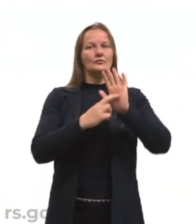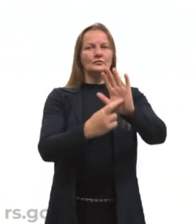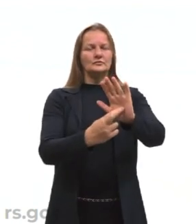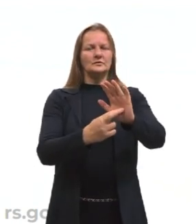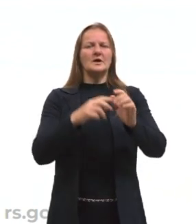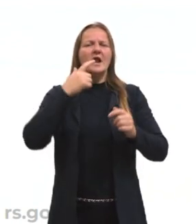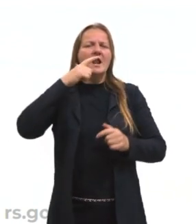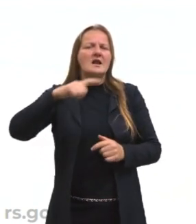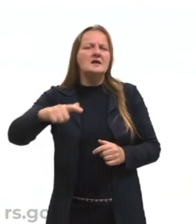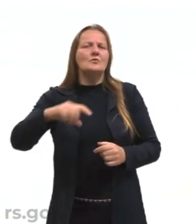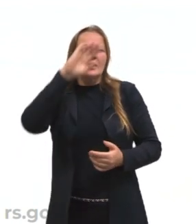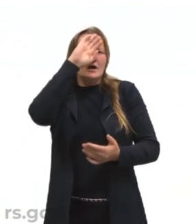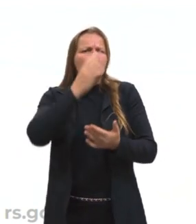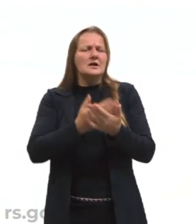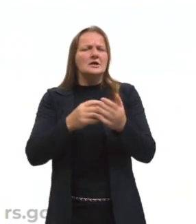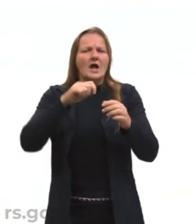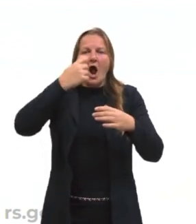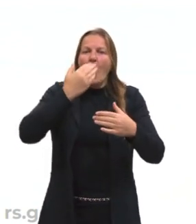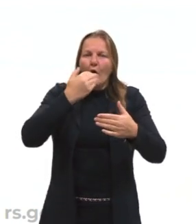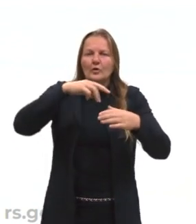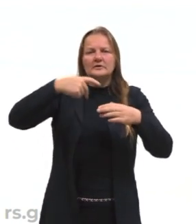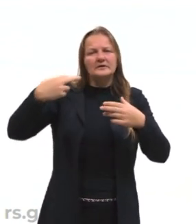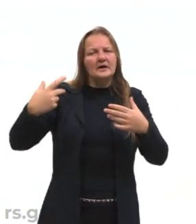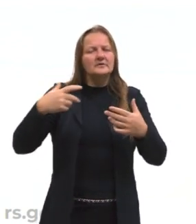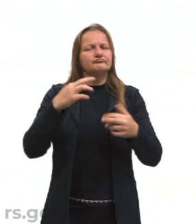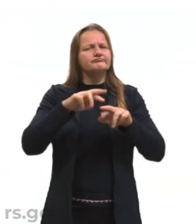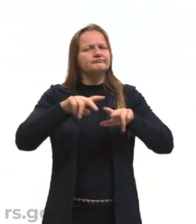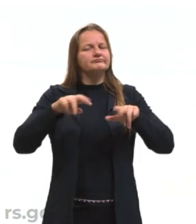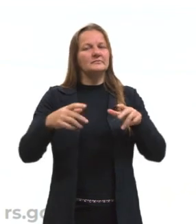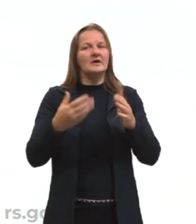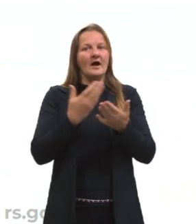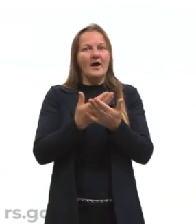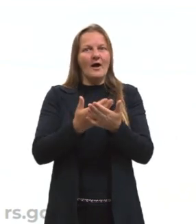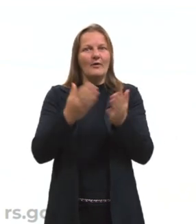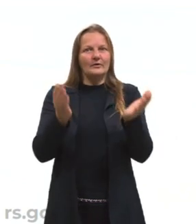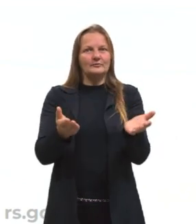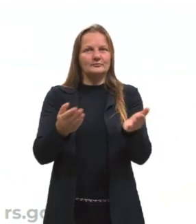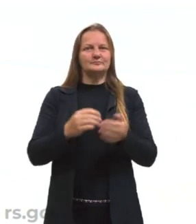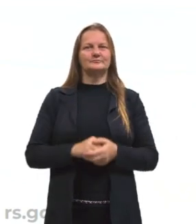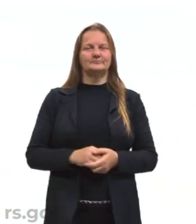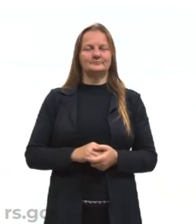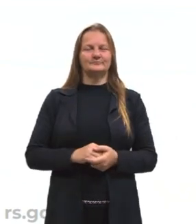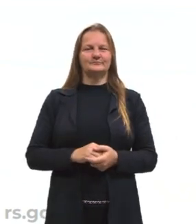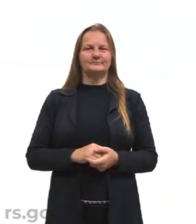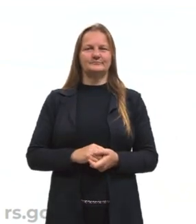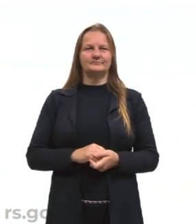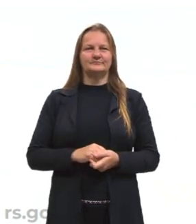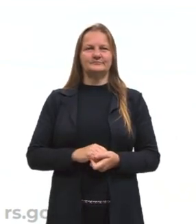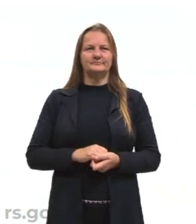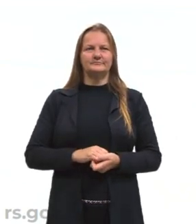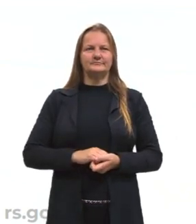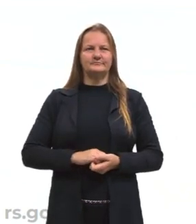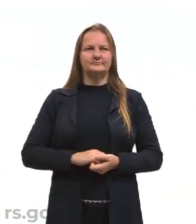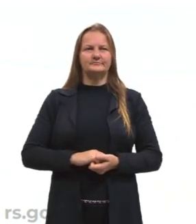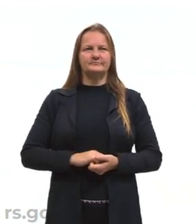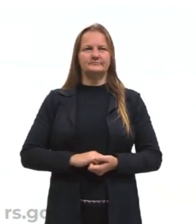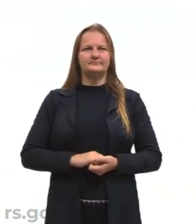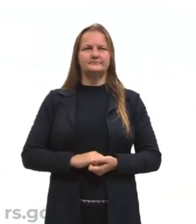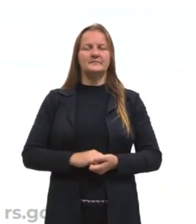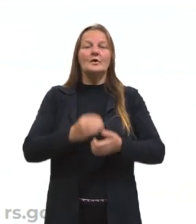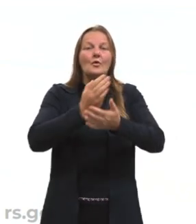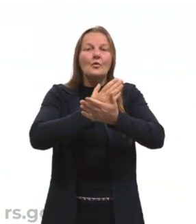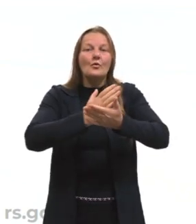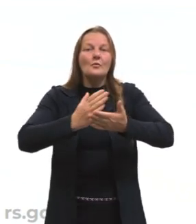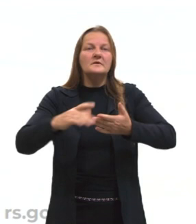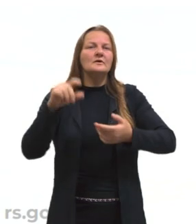língua, a crença culinária, tudo isso nós veremos durante a nossa aula de hoje, tá? Vamos